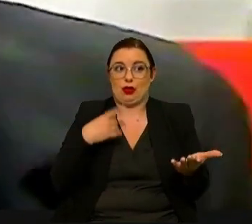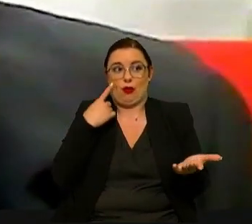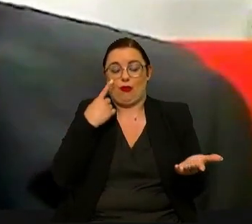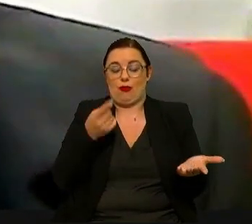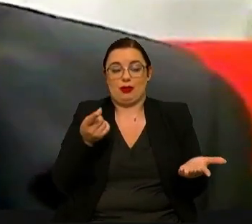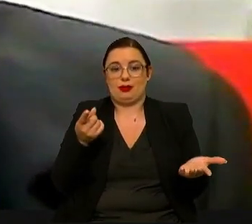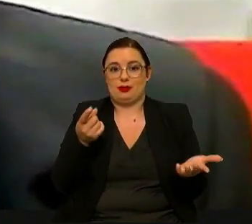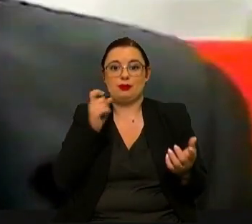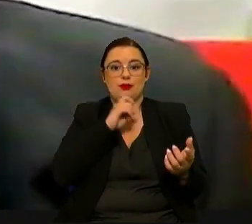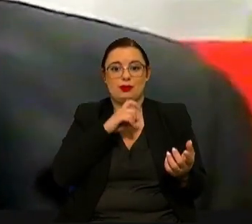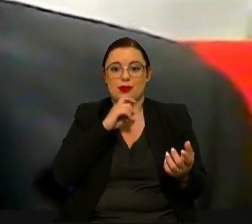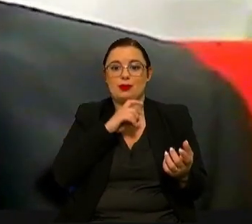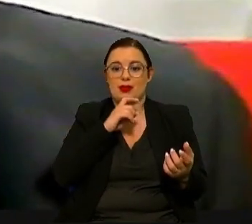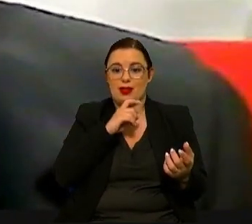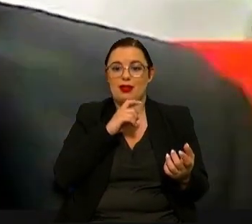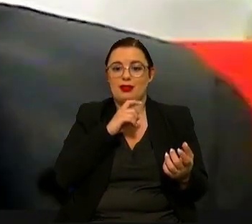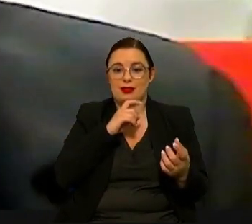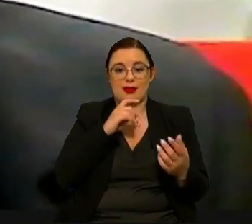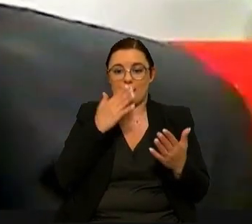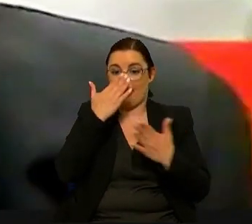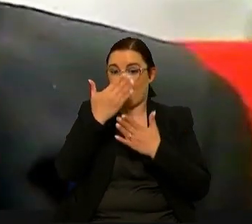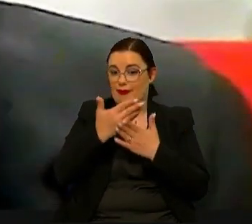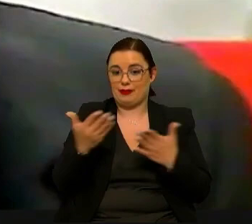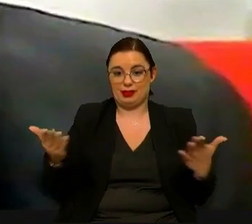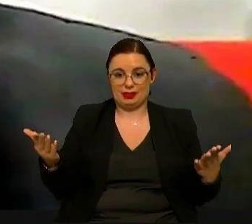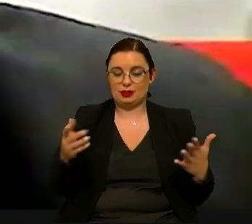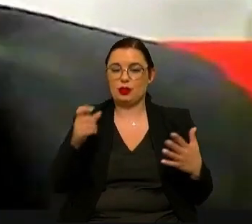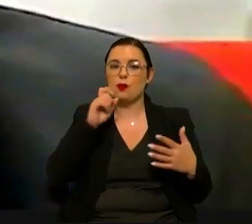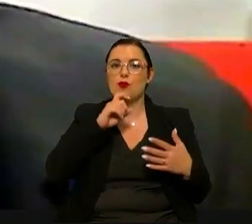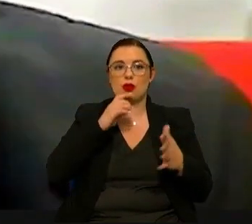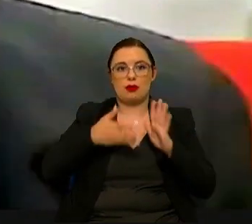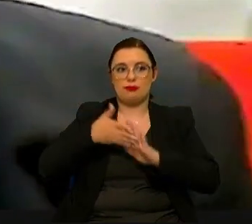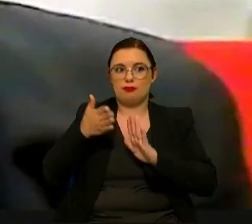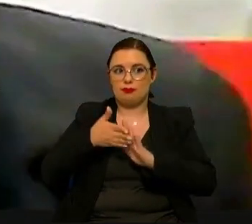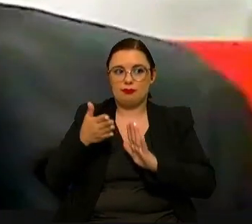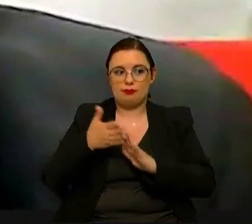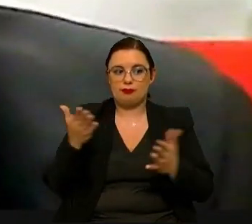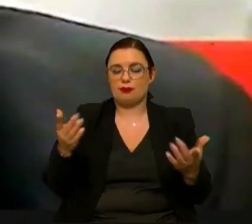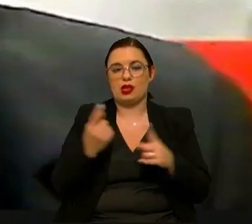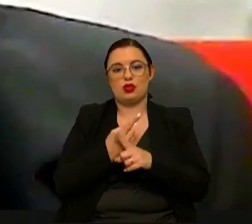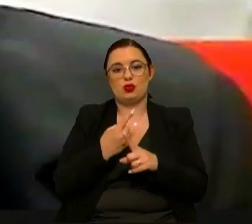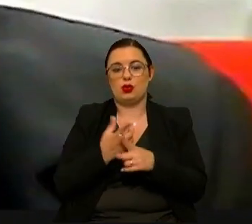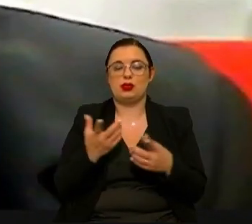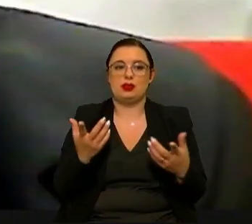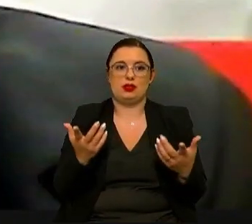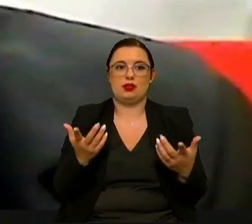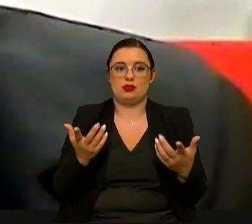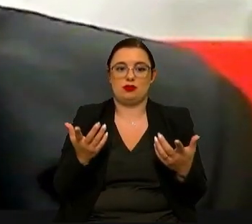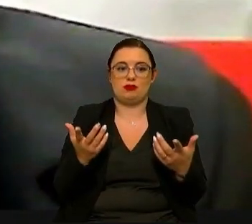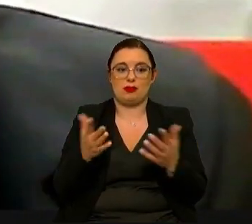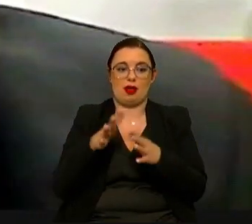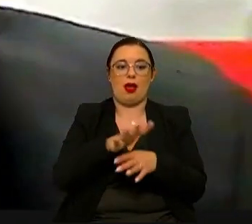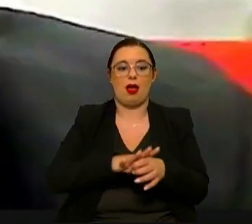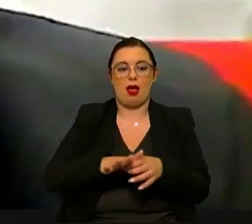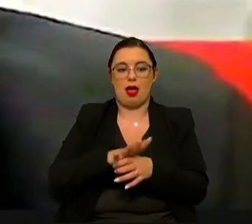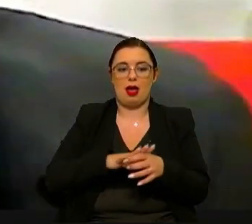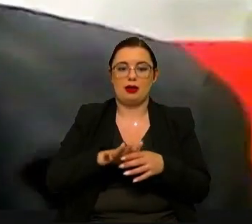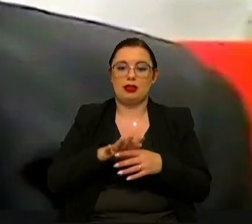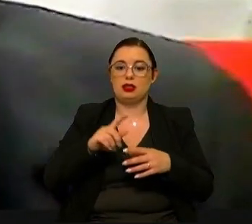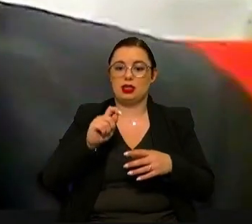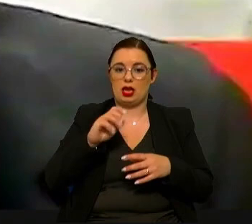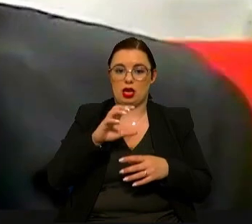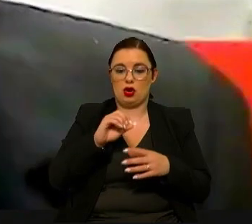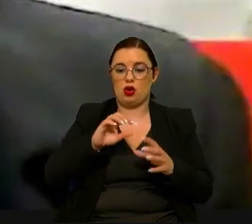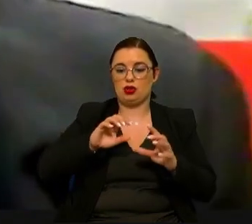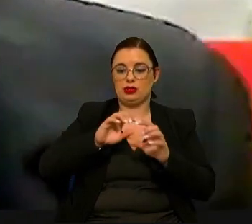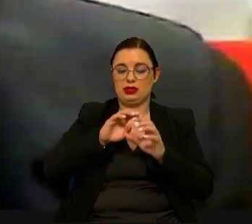é a possibilidade de estar na linha da frente, poder também acelerar aquilo que são as áreas do ecossistema que